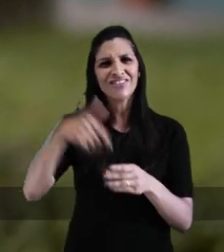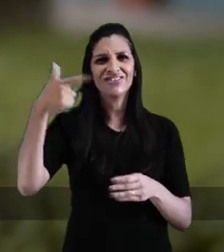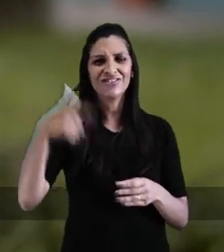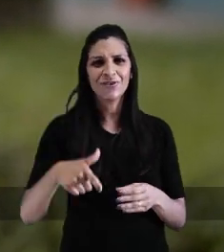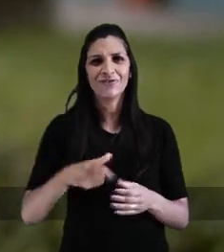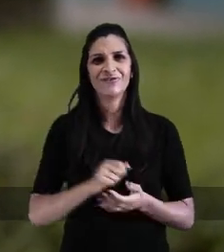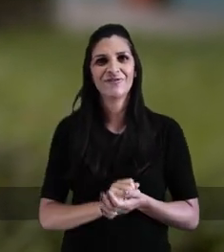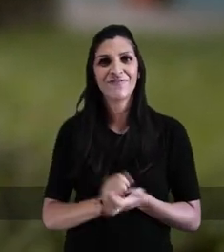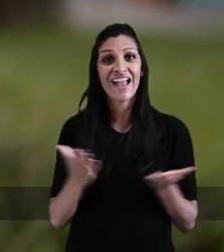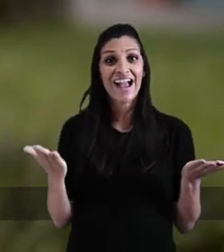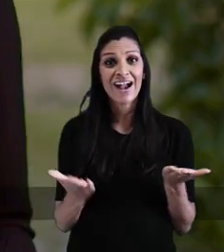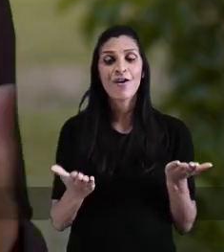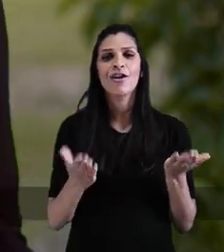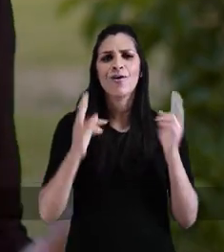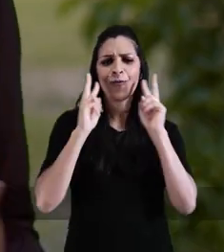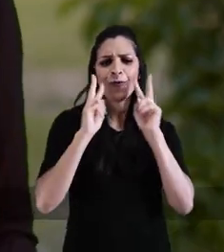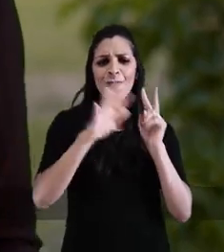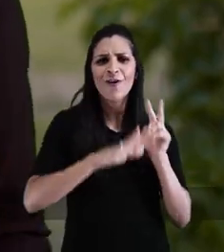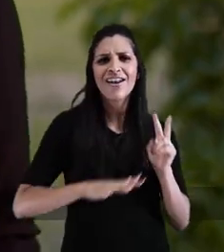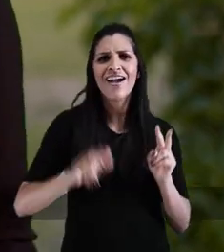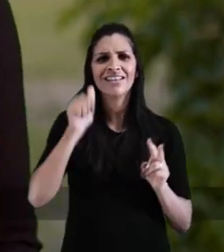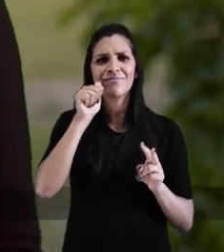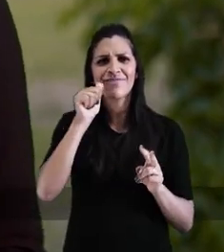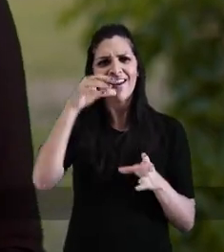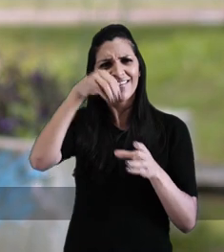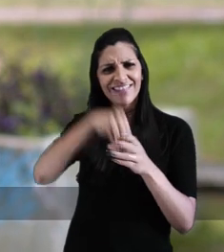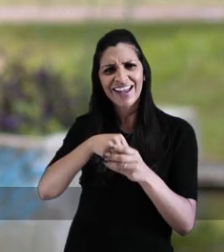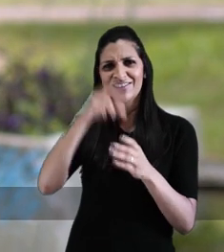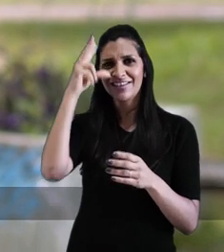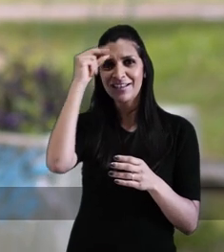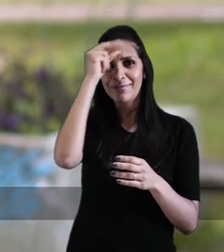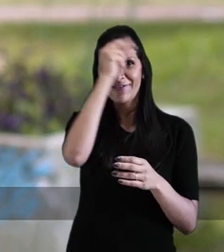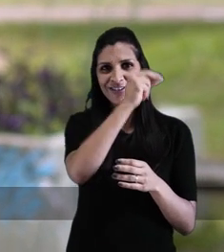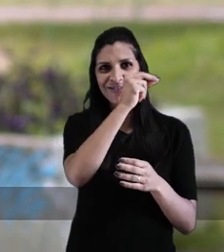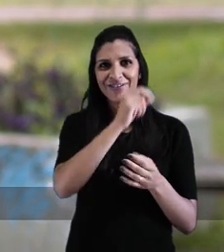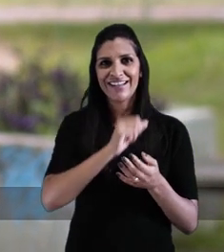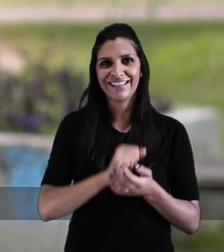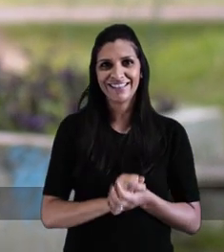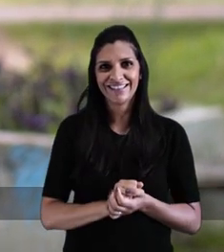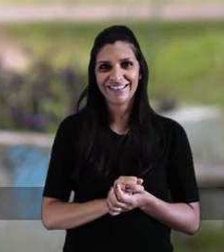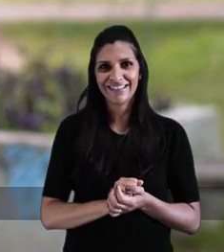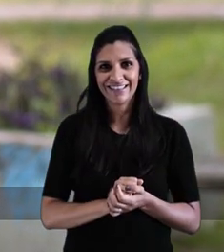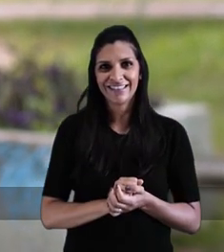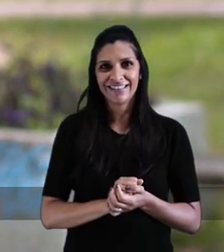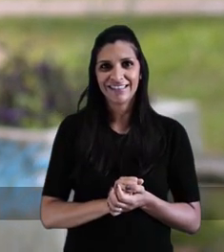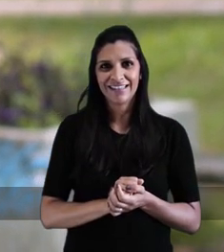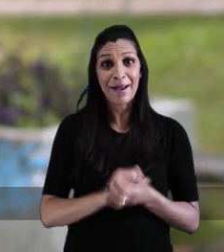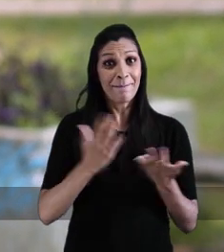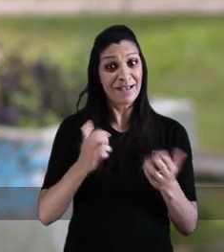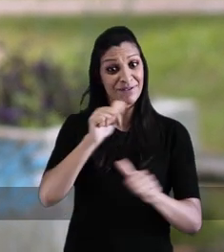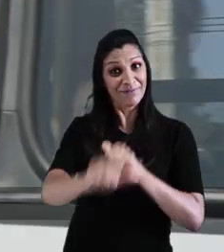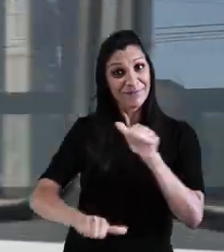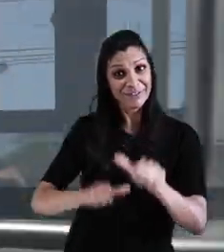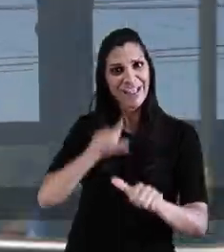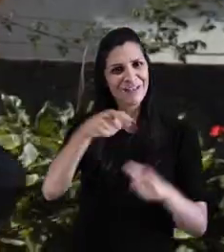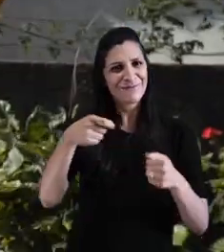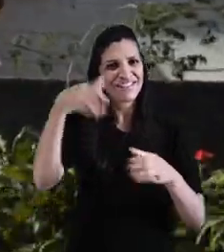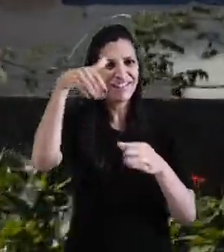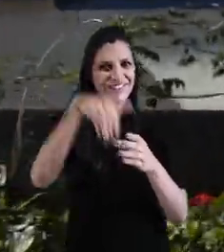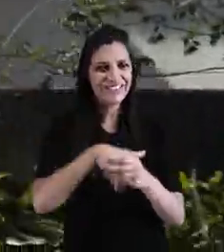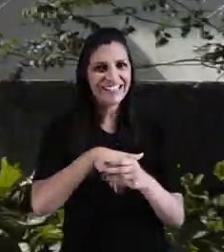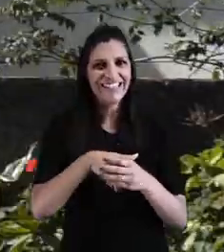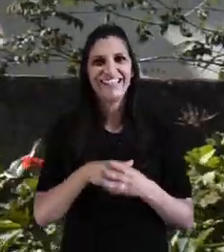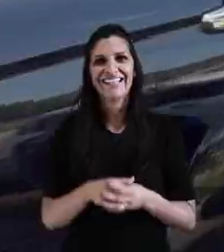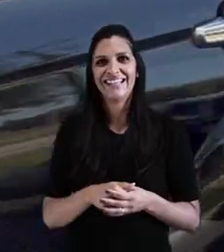turno, vote agora. Se votou, vota de novo. Chegou a hora de ter o olhar das mulheres na prefeitura. Mas para